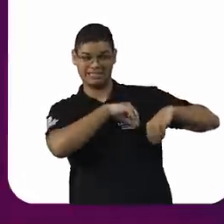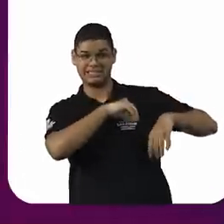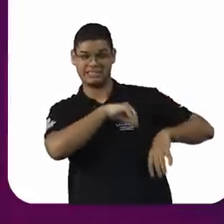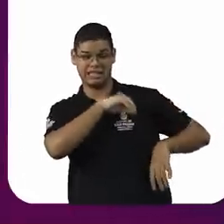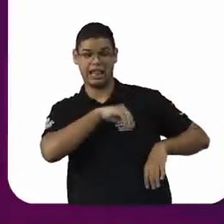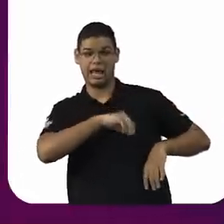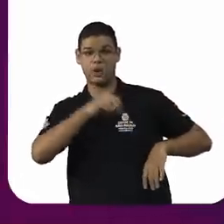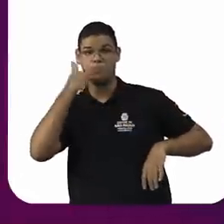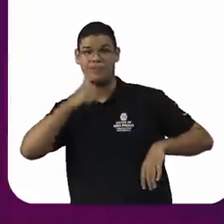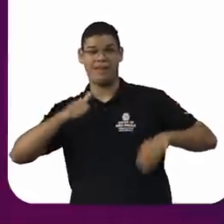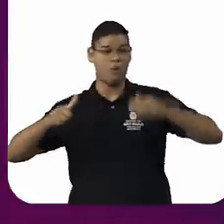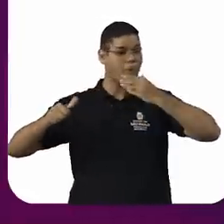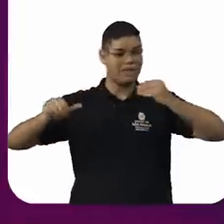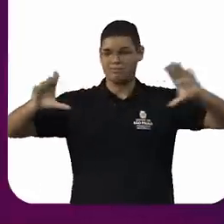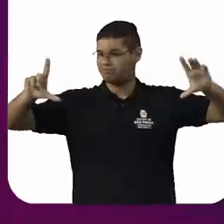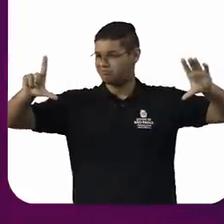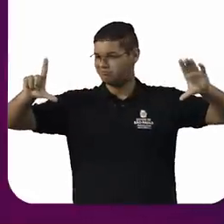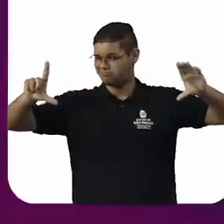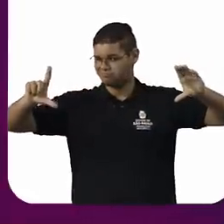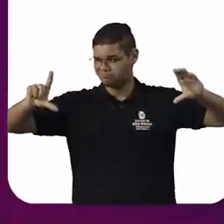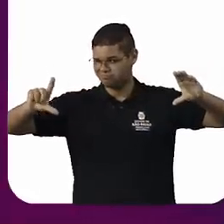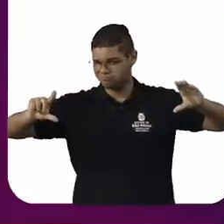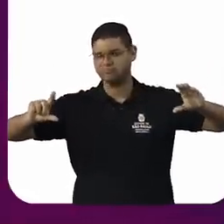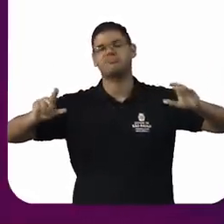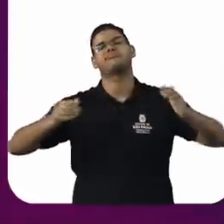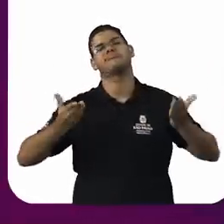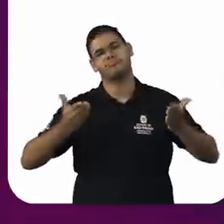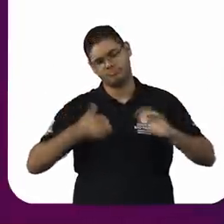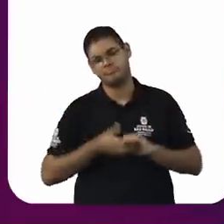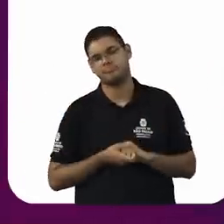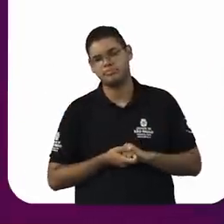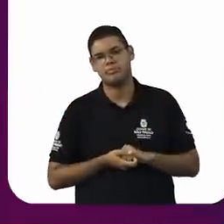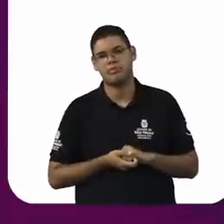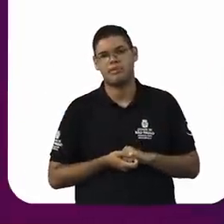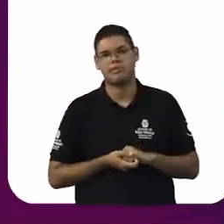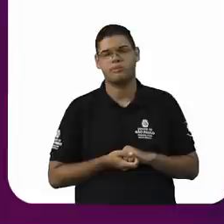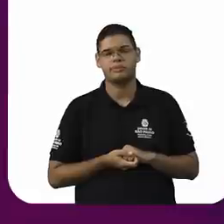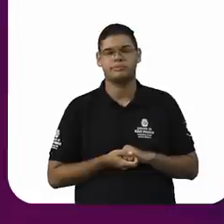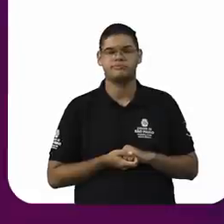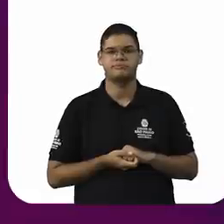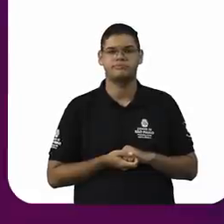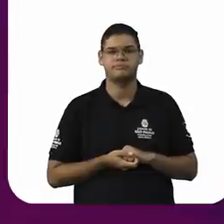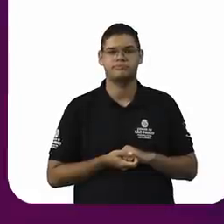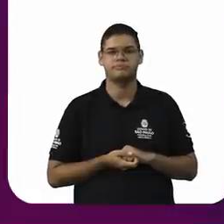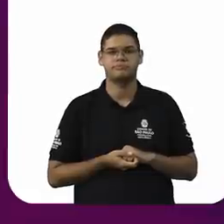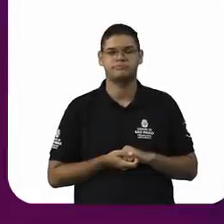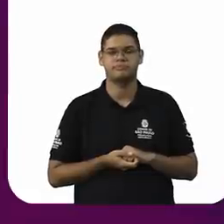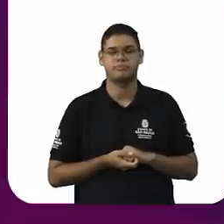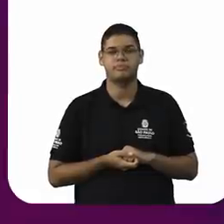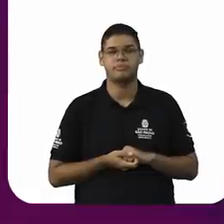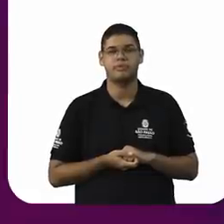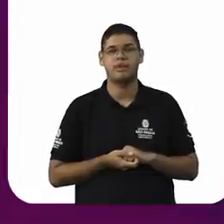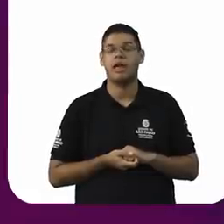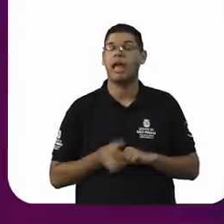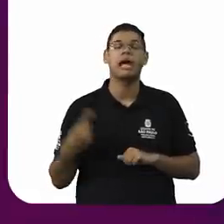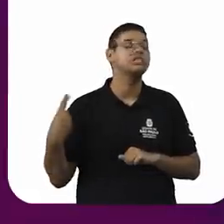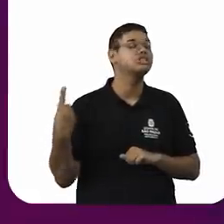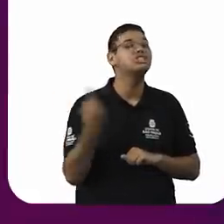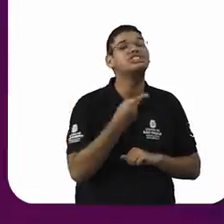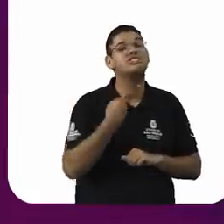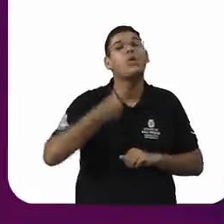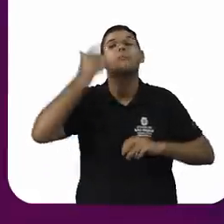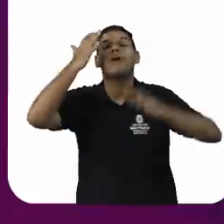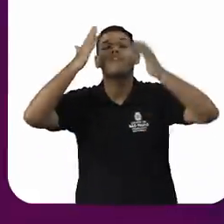temos uma previsão que talvez, se tudo der certo, em 125